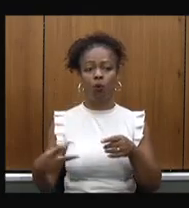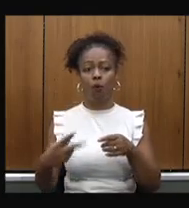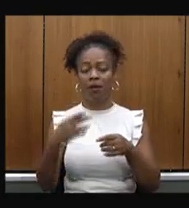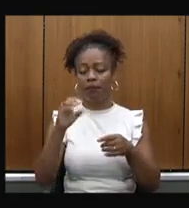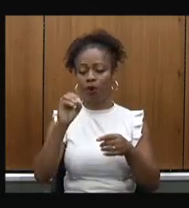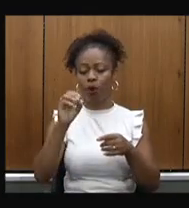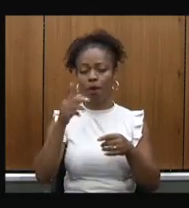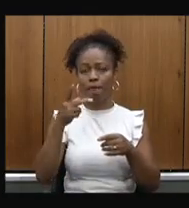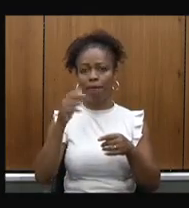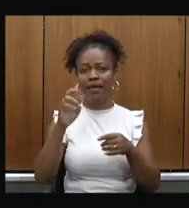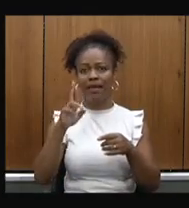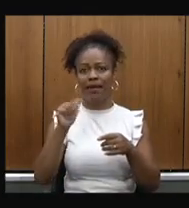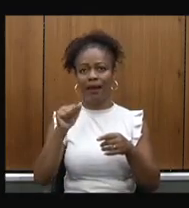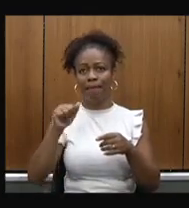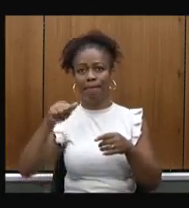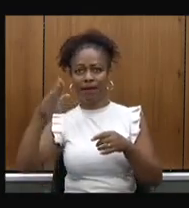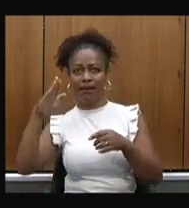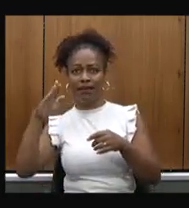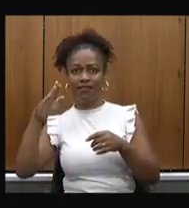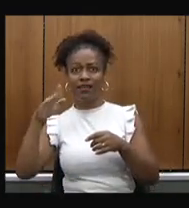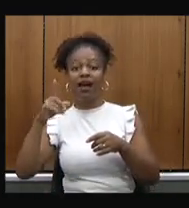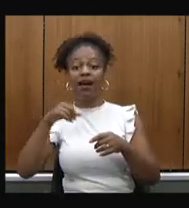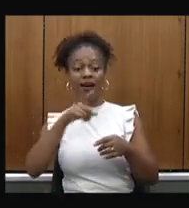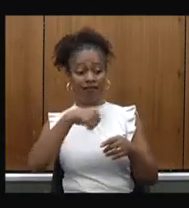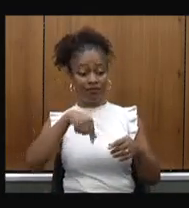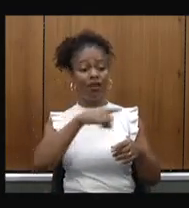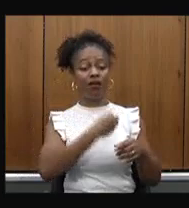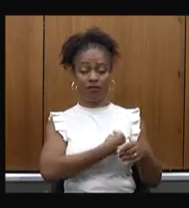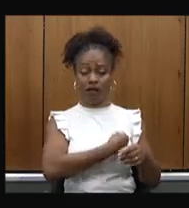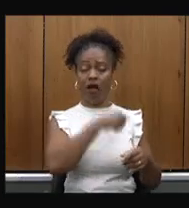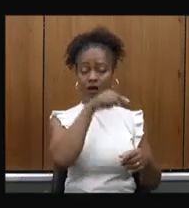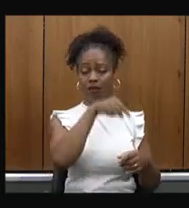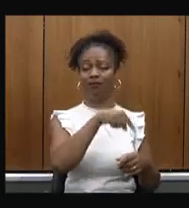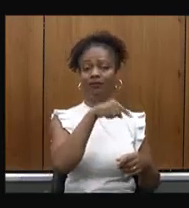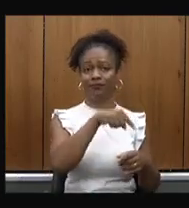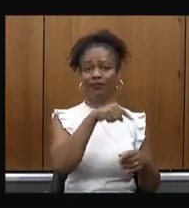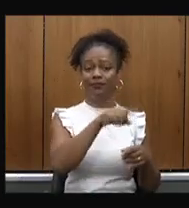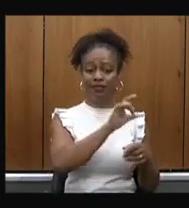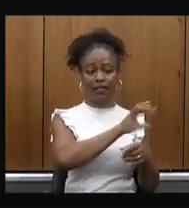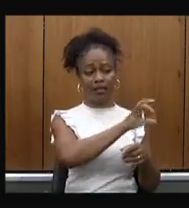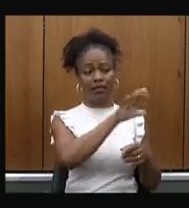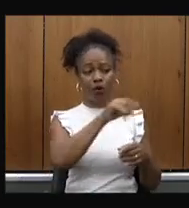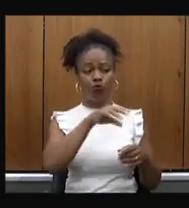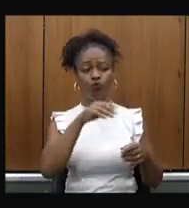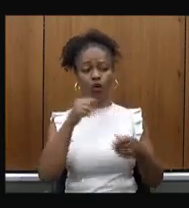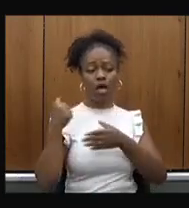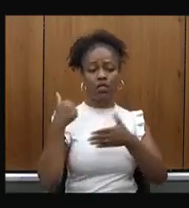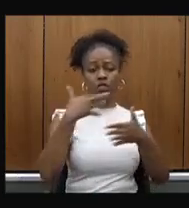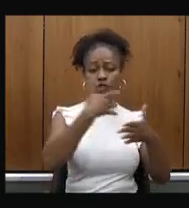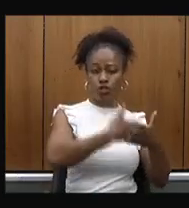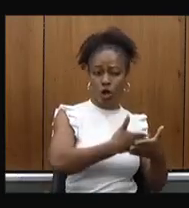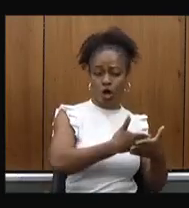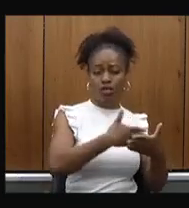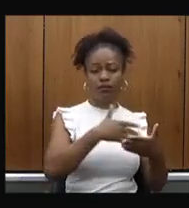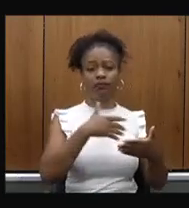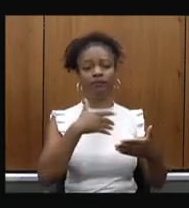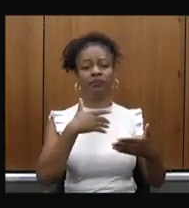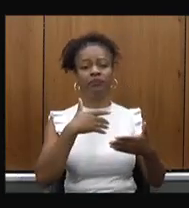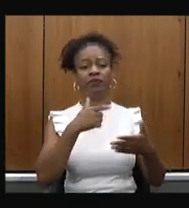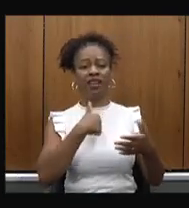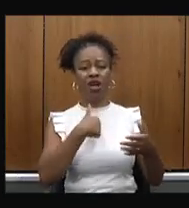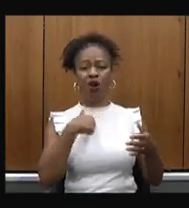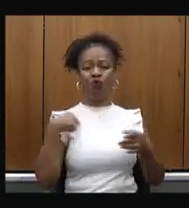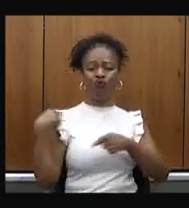a gente está aqui na ponta cada um tem uma história de ação na política eu não venho de uma família de